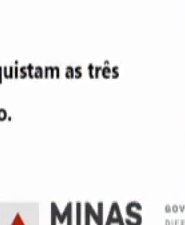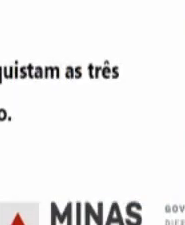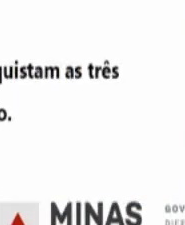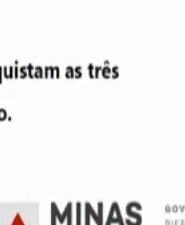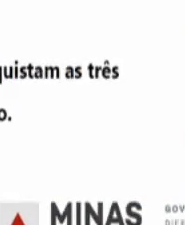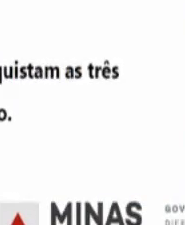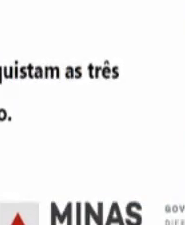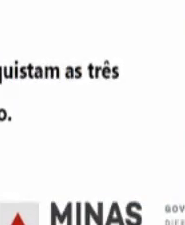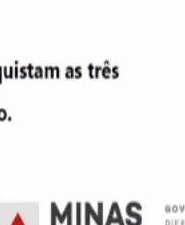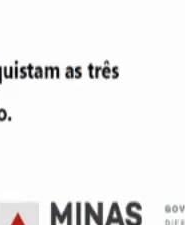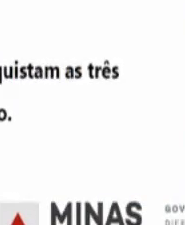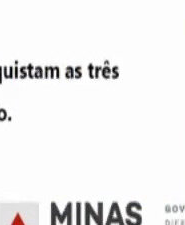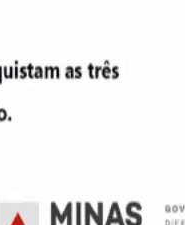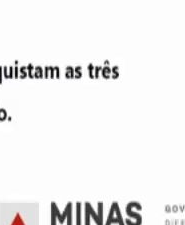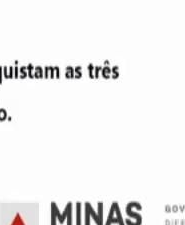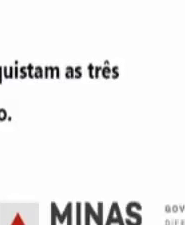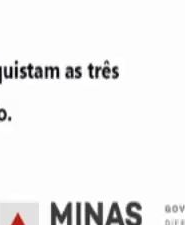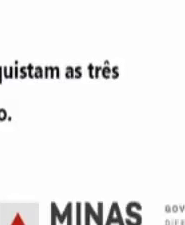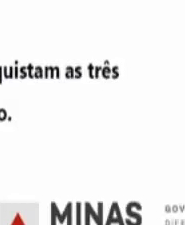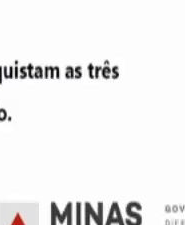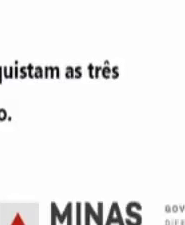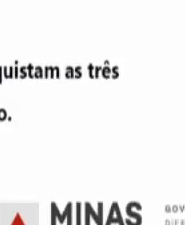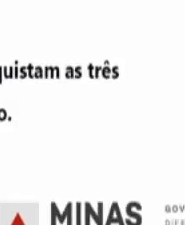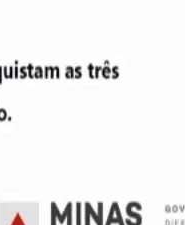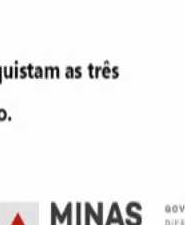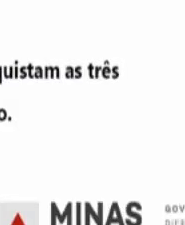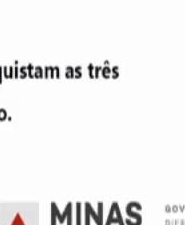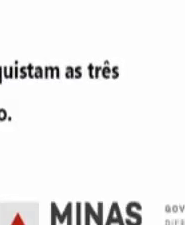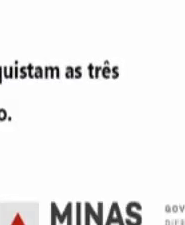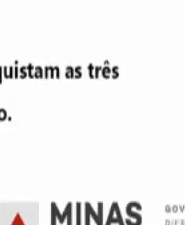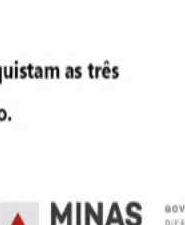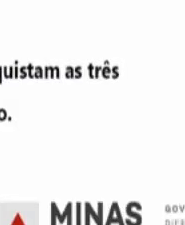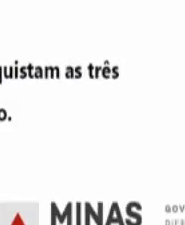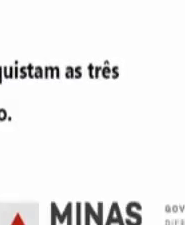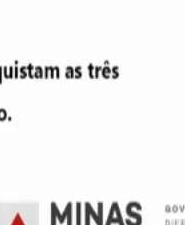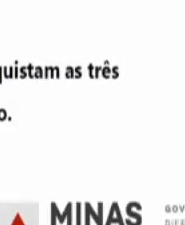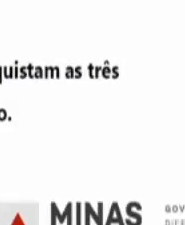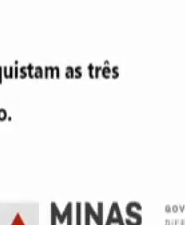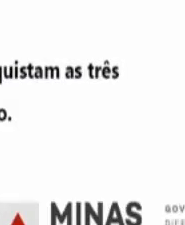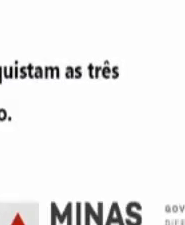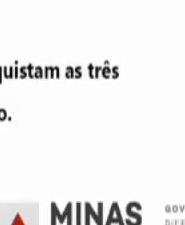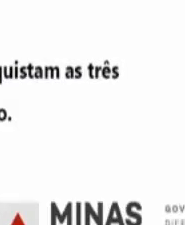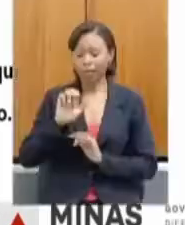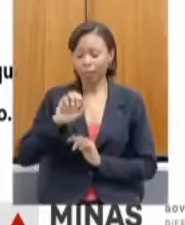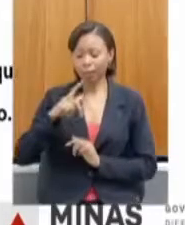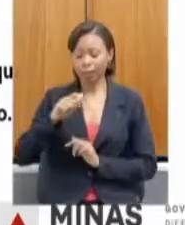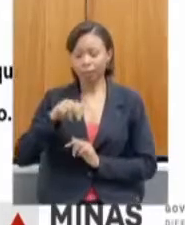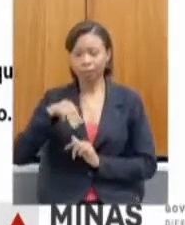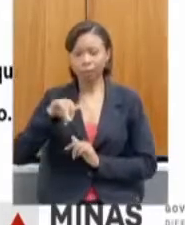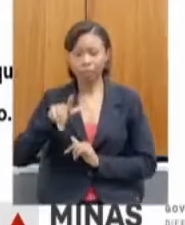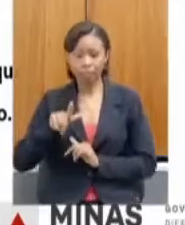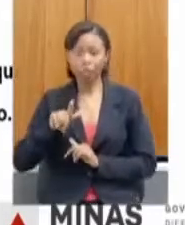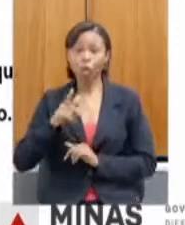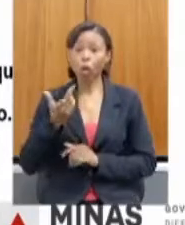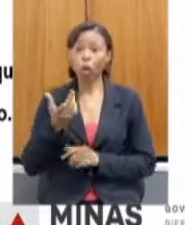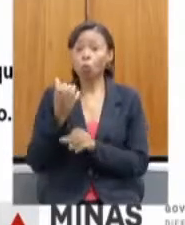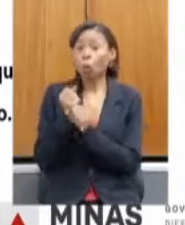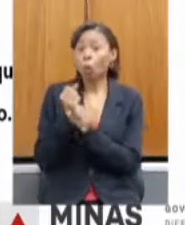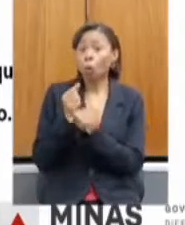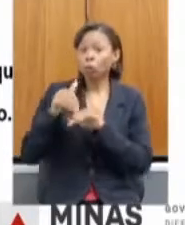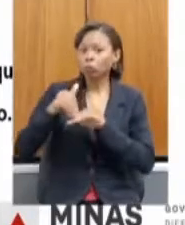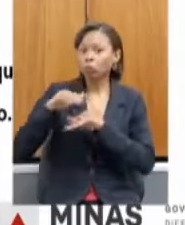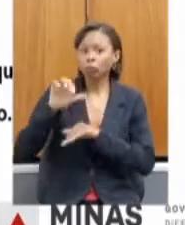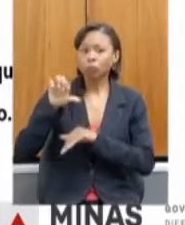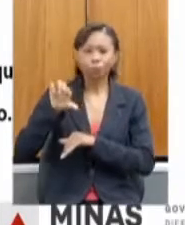foram de variedades, desenvolvidos pela Epamig, sendo o primeiro lugar com a nota acima de 90. para nós mostra o quanto a